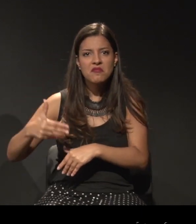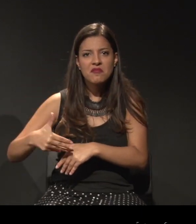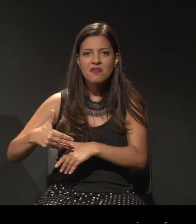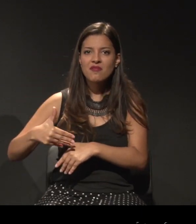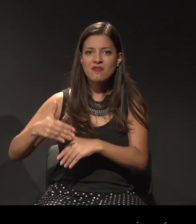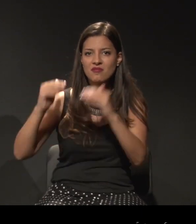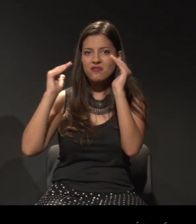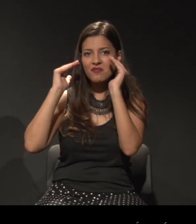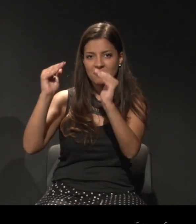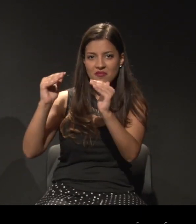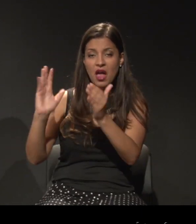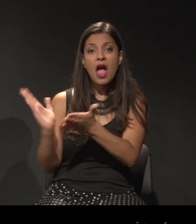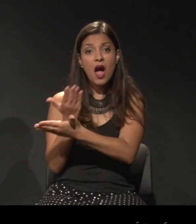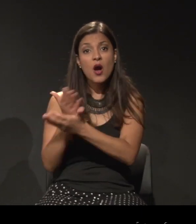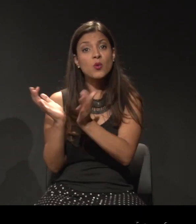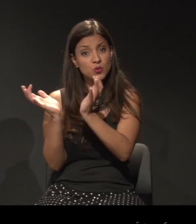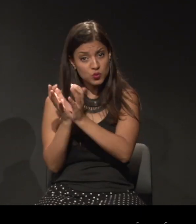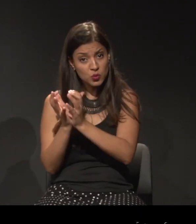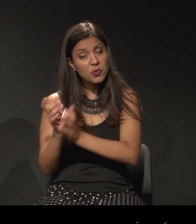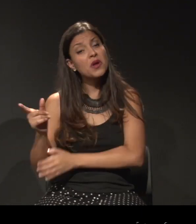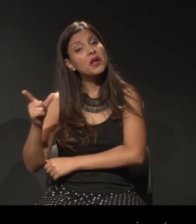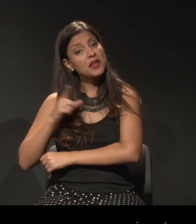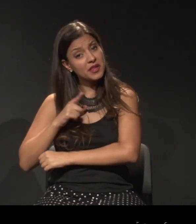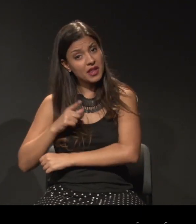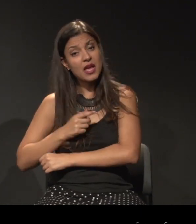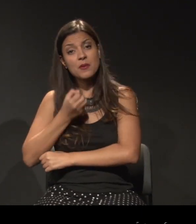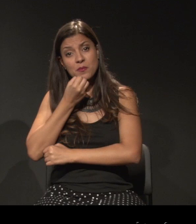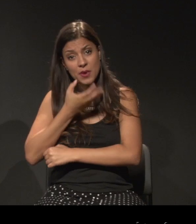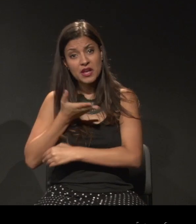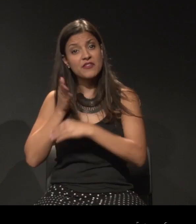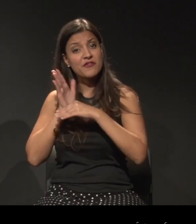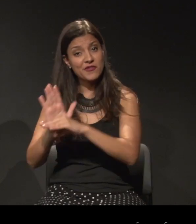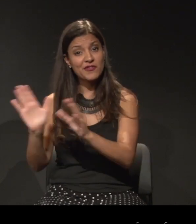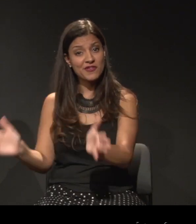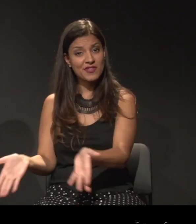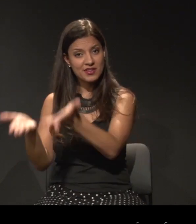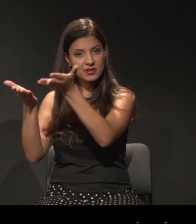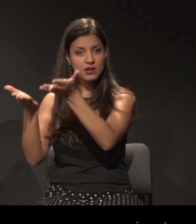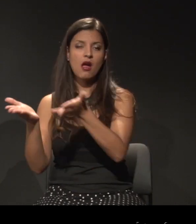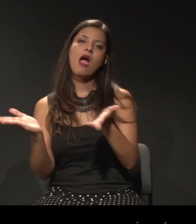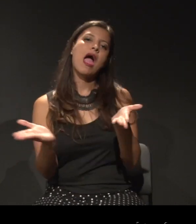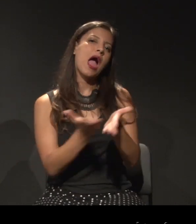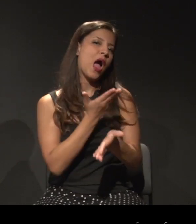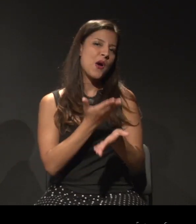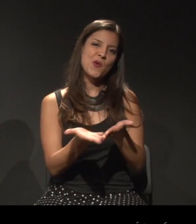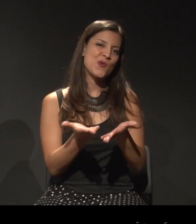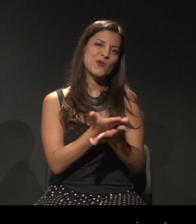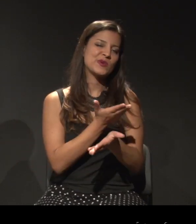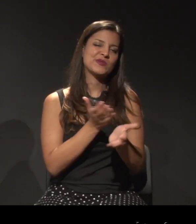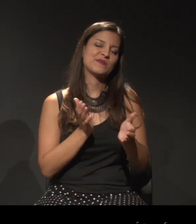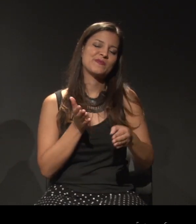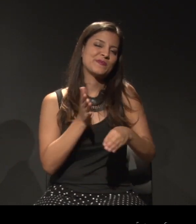são beneficiados por conta dessas hierarquias e outros grupos não são beneficiados.